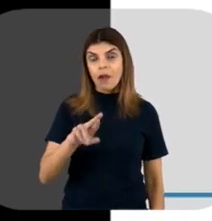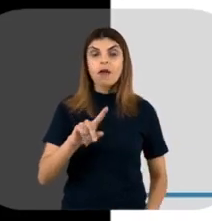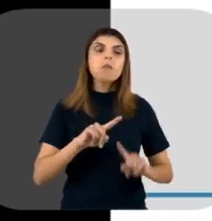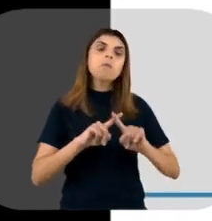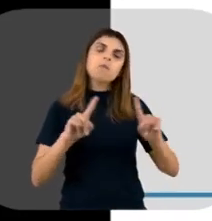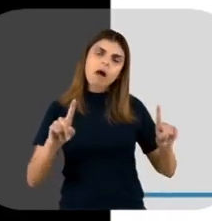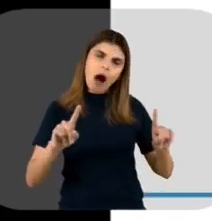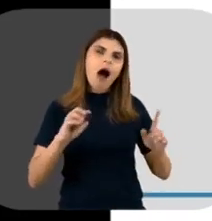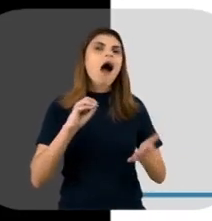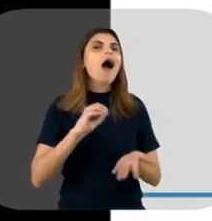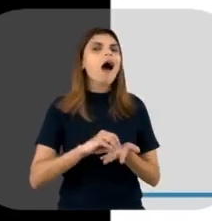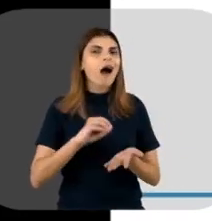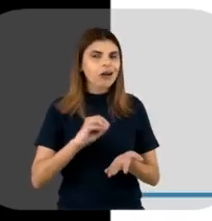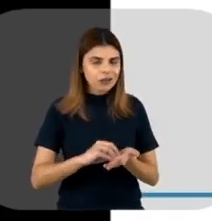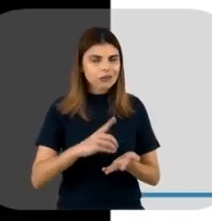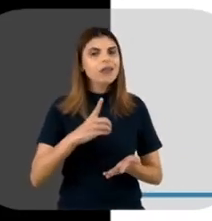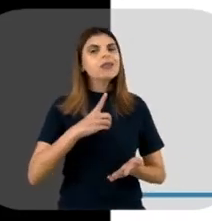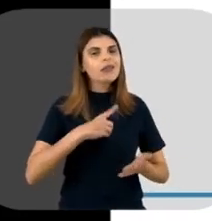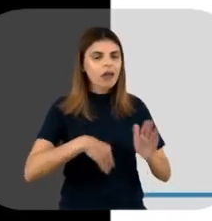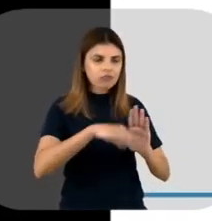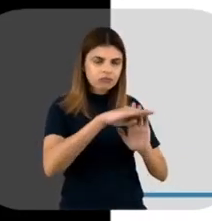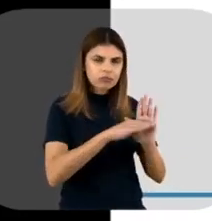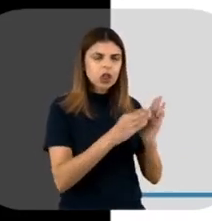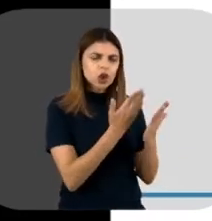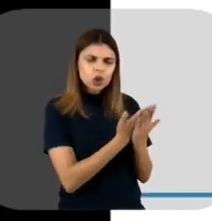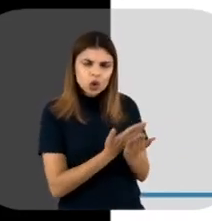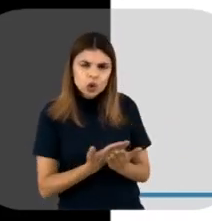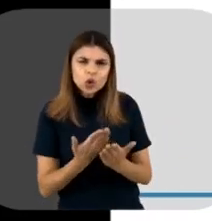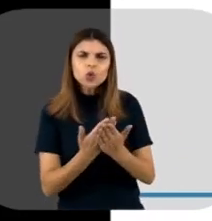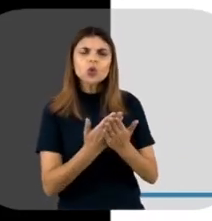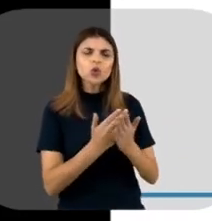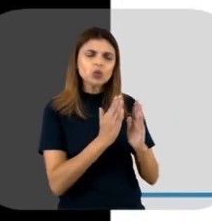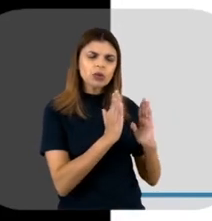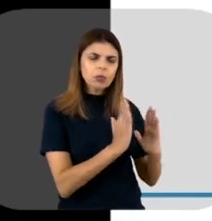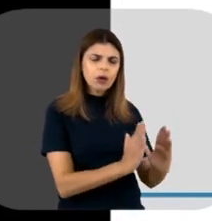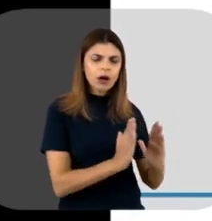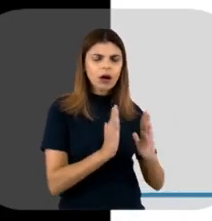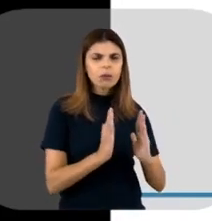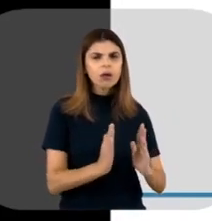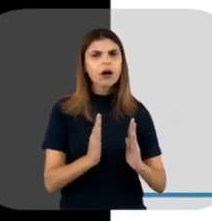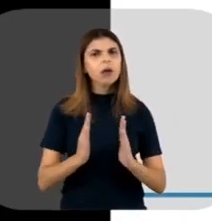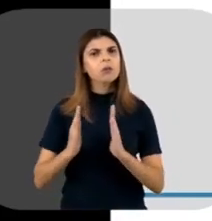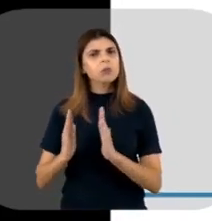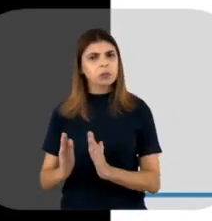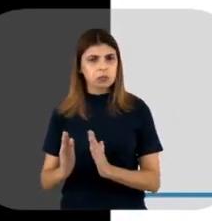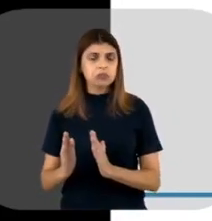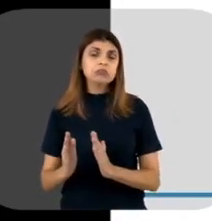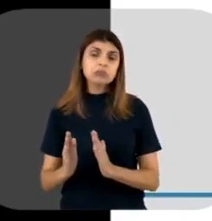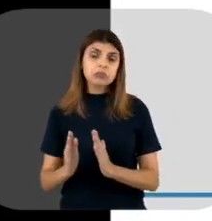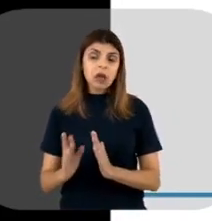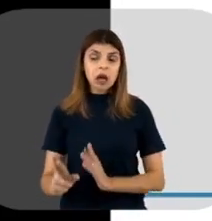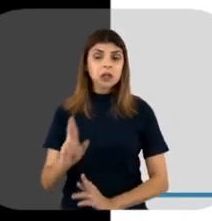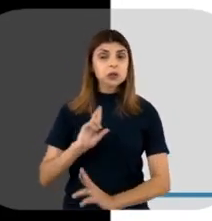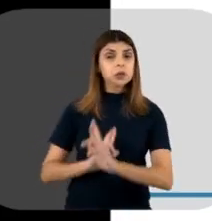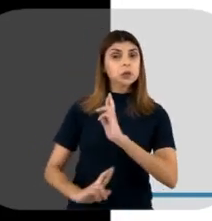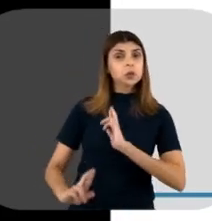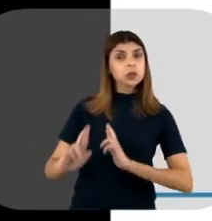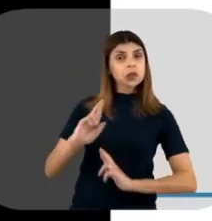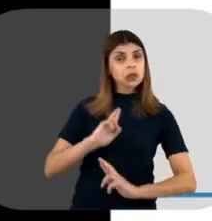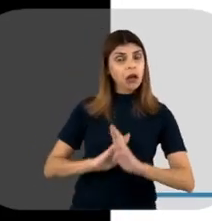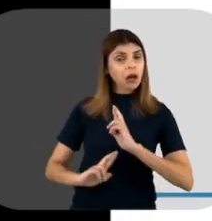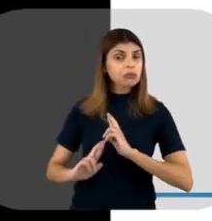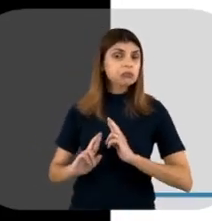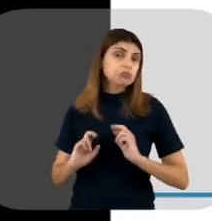Mas ele ainda passa por algum estudo de fase clínica. E, no final das